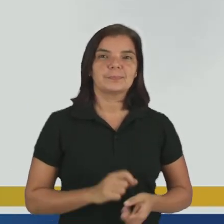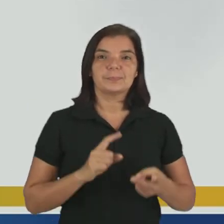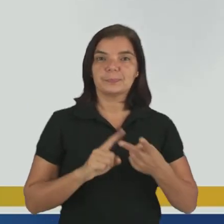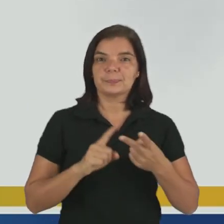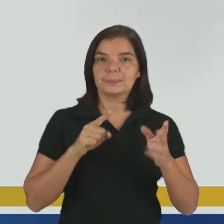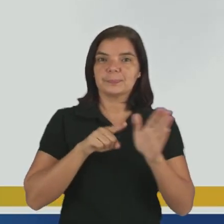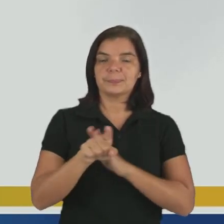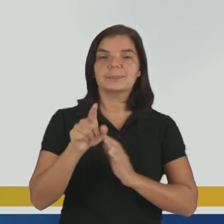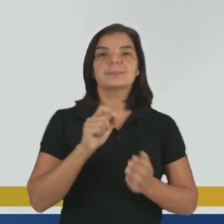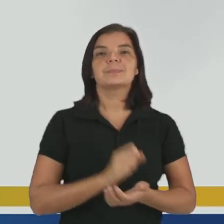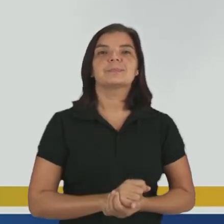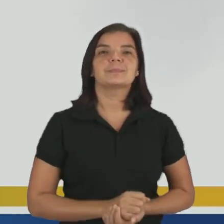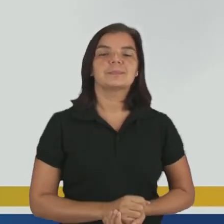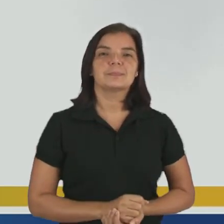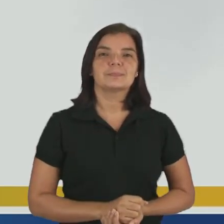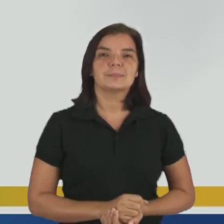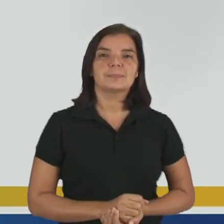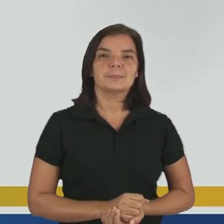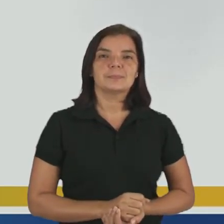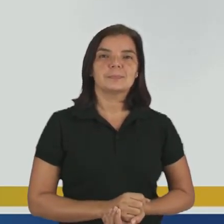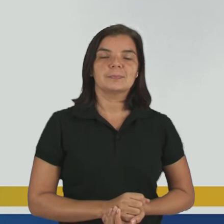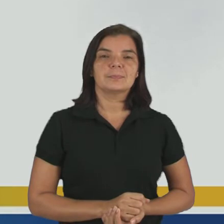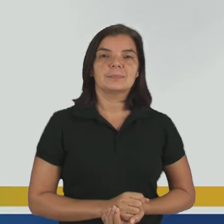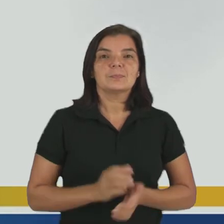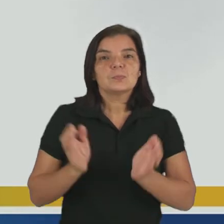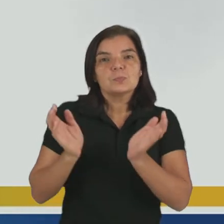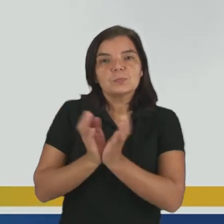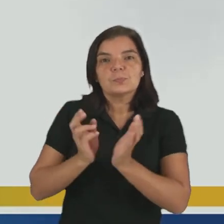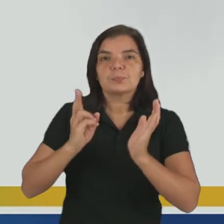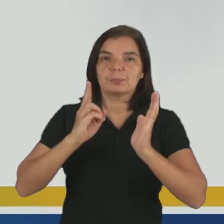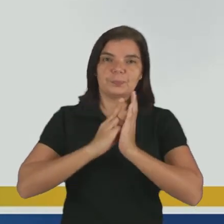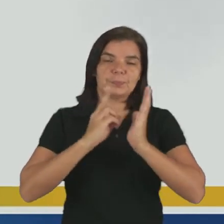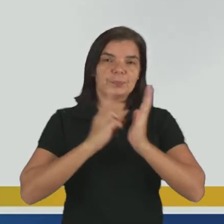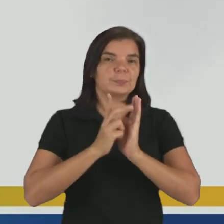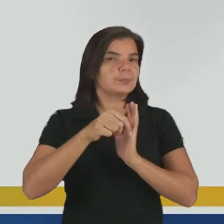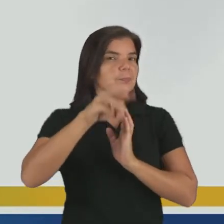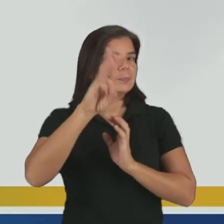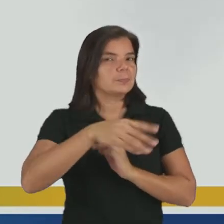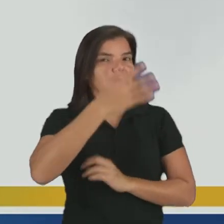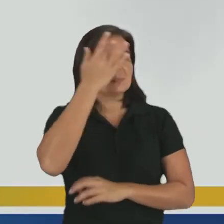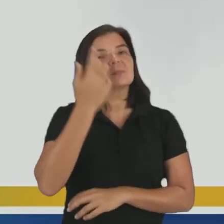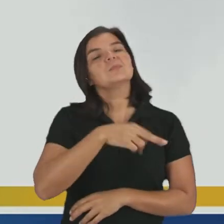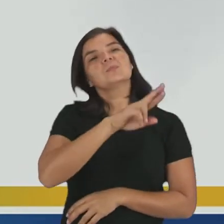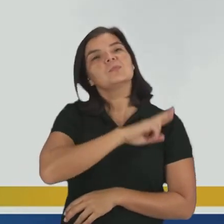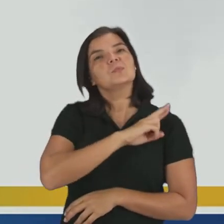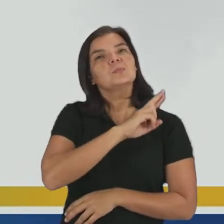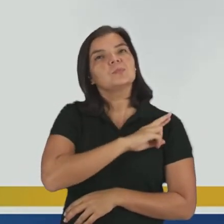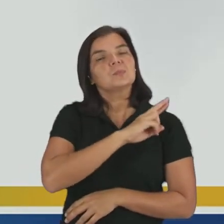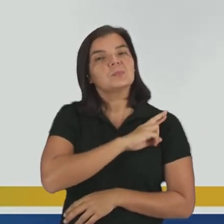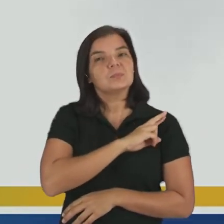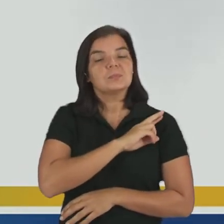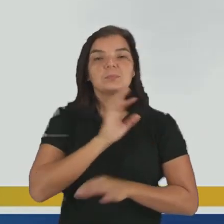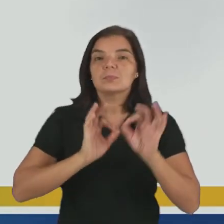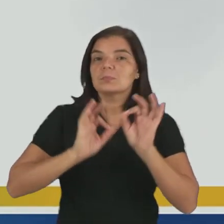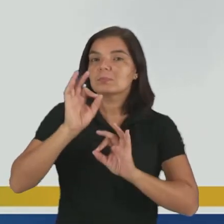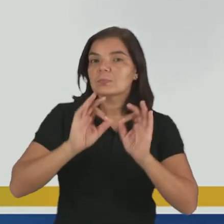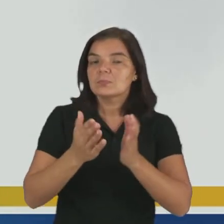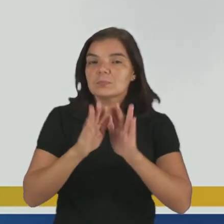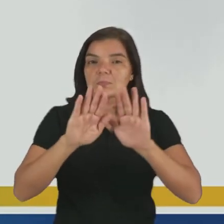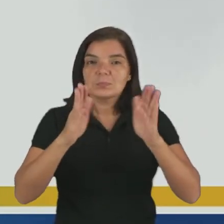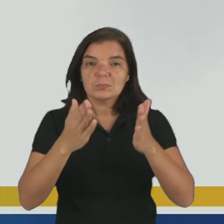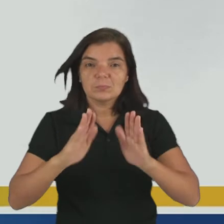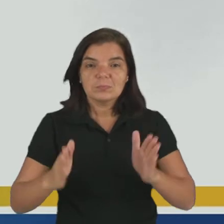segundo desafio. Na comunidade indígena, quem são os responsáveis pela fabricação das